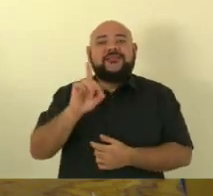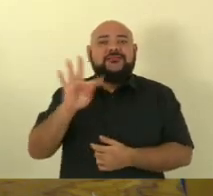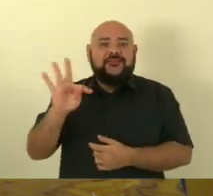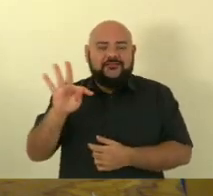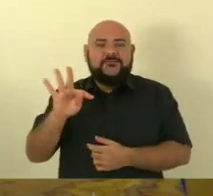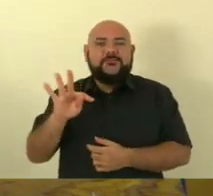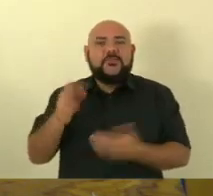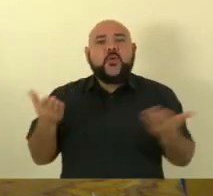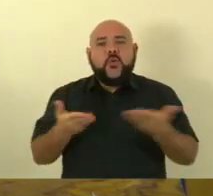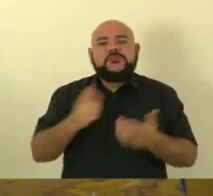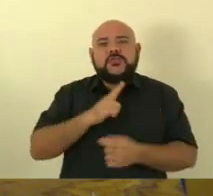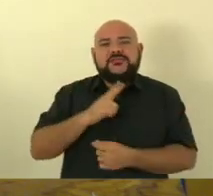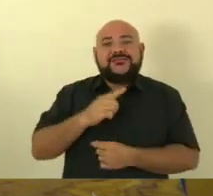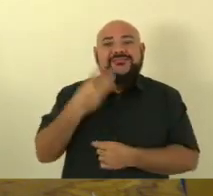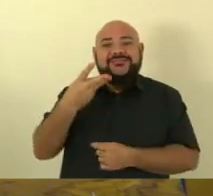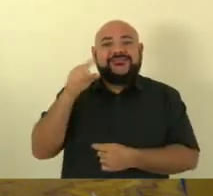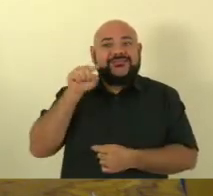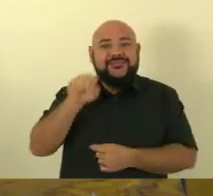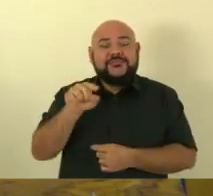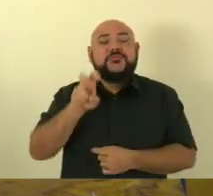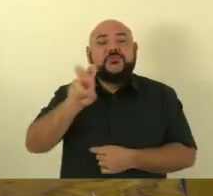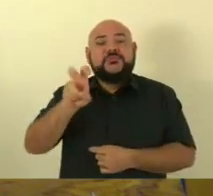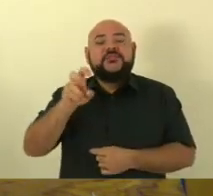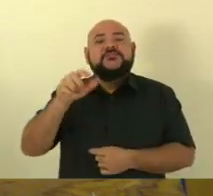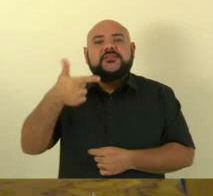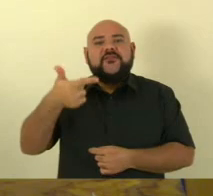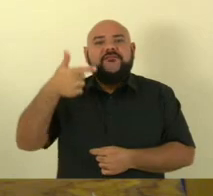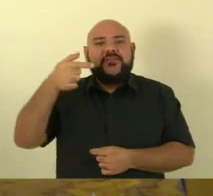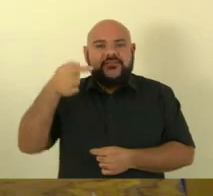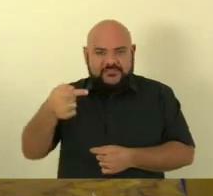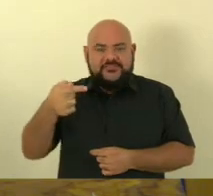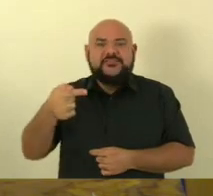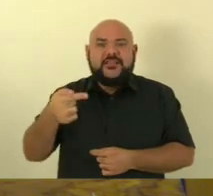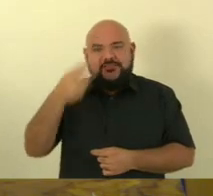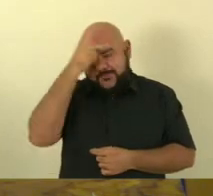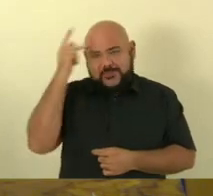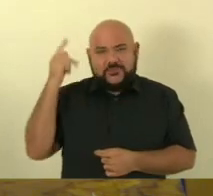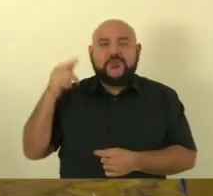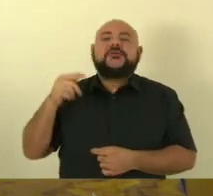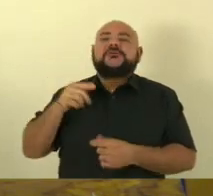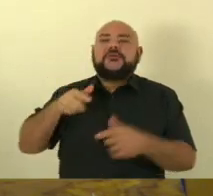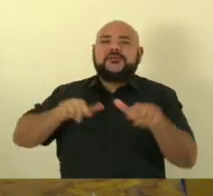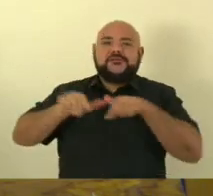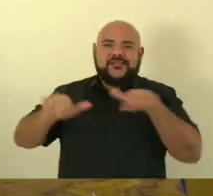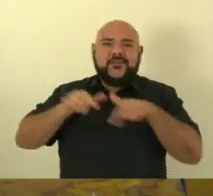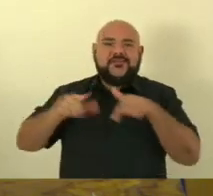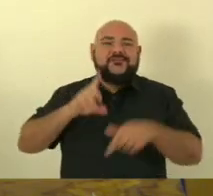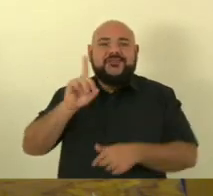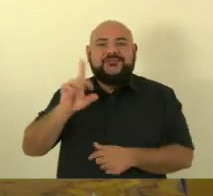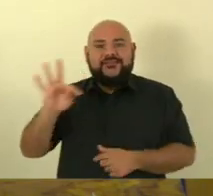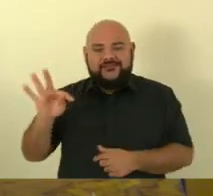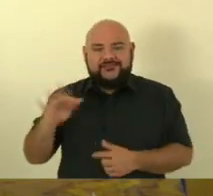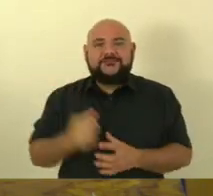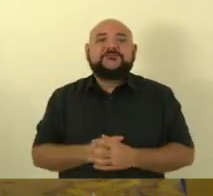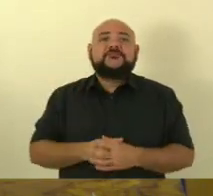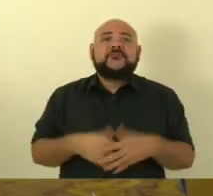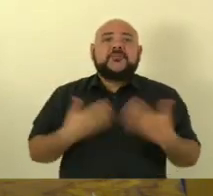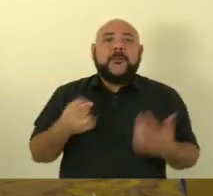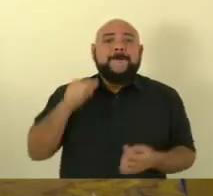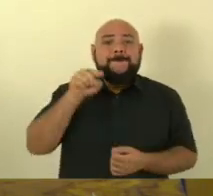3.527 inspetores penitenciários trabalhando deste total 1